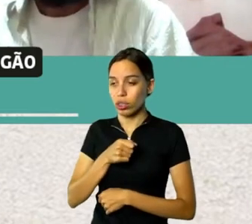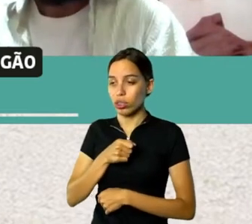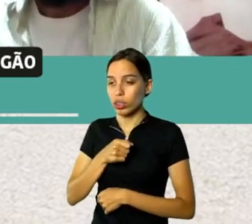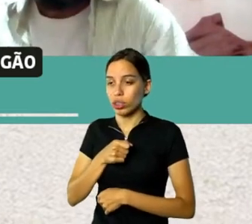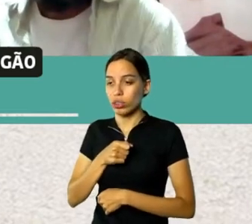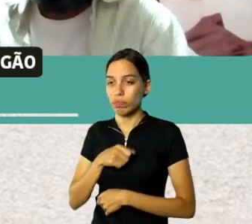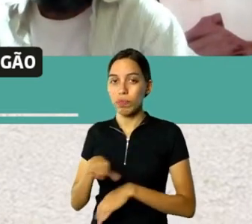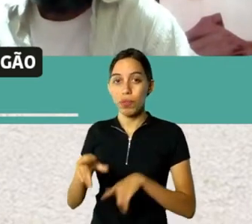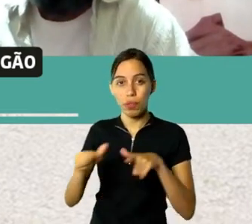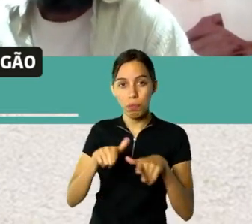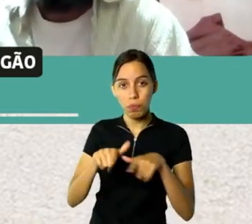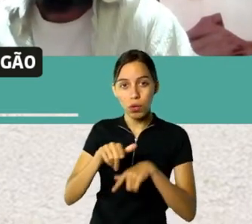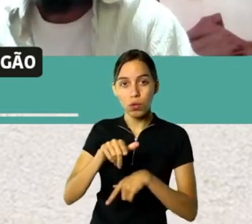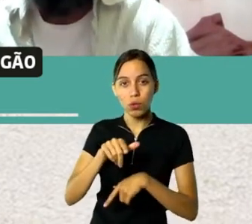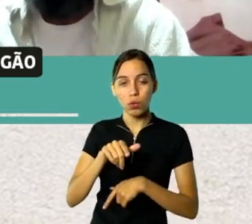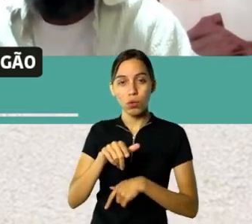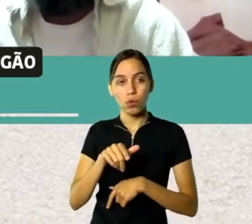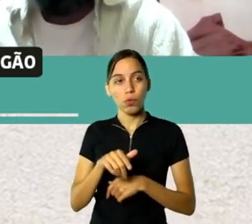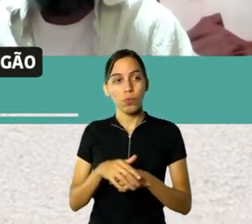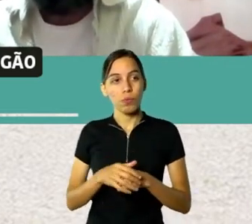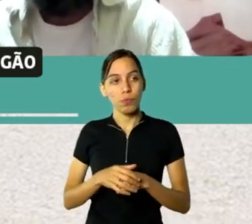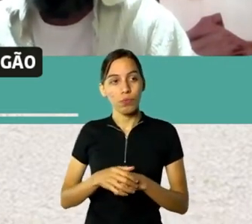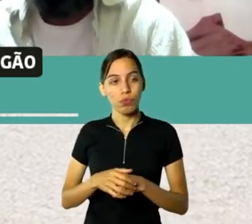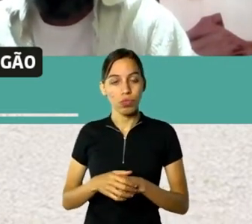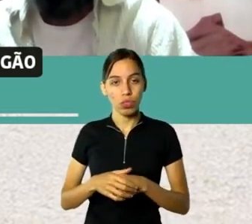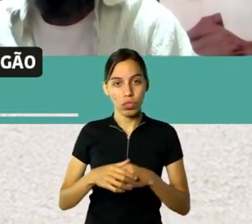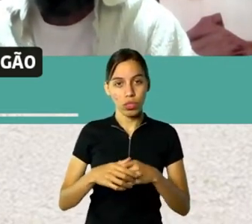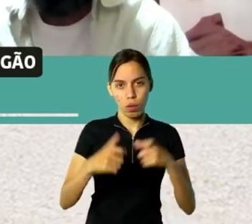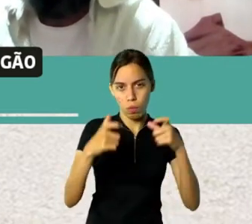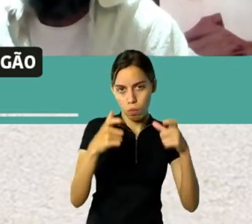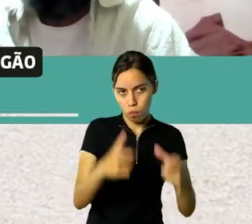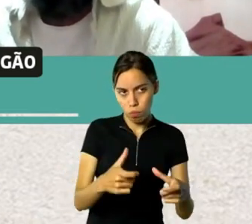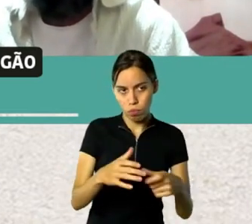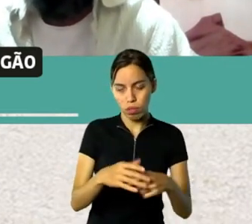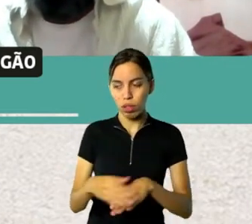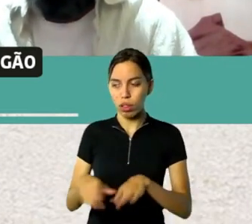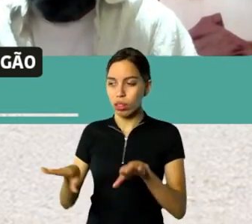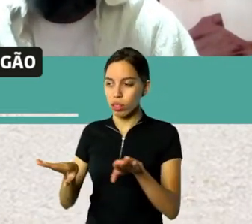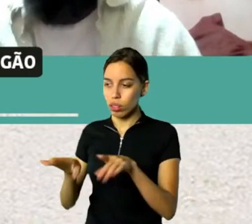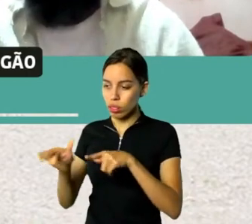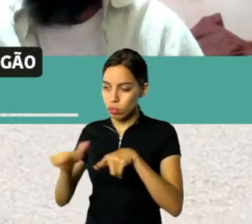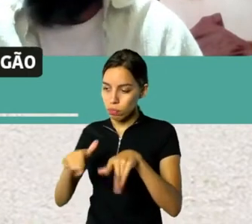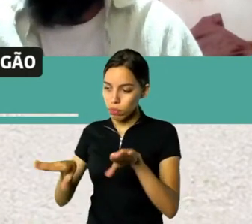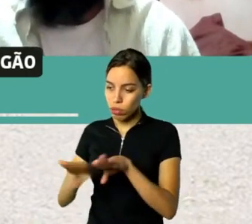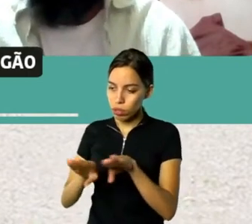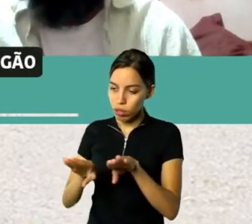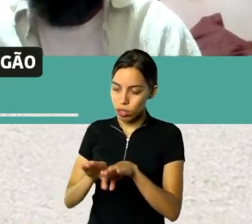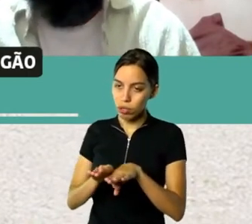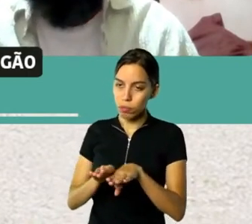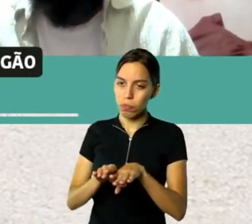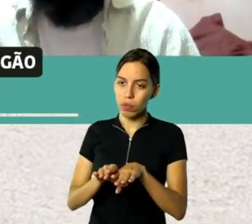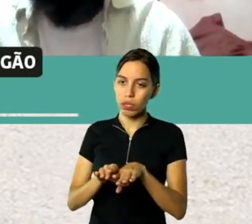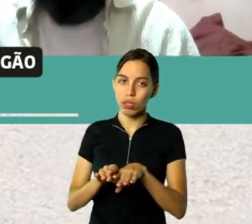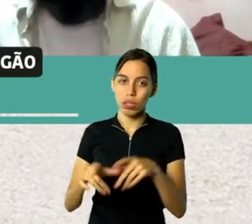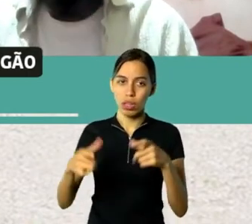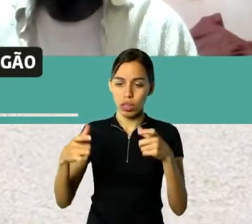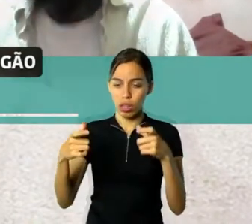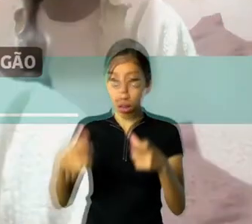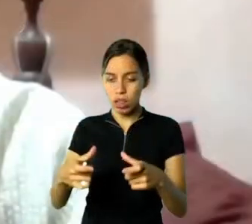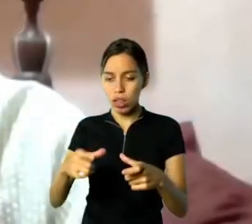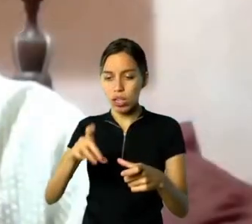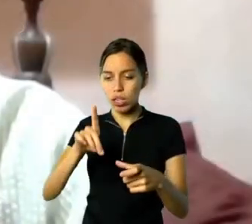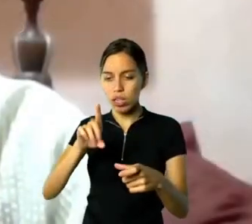trabalha na Dufri, que é a Dufri que acabou sendo a empresa que acreditou no projeto, porque o Mário